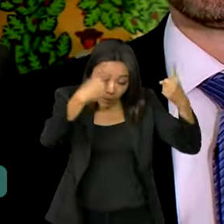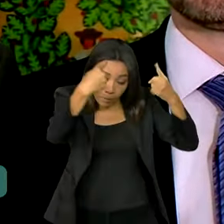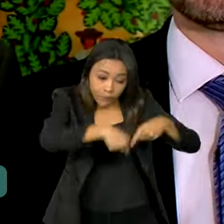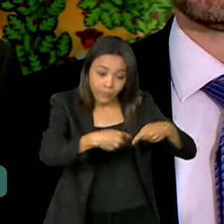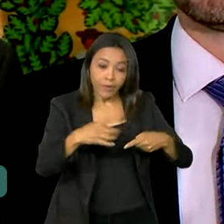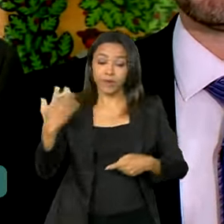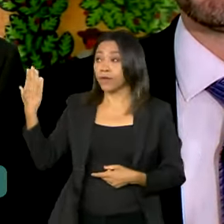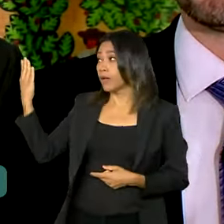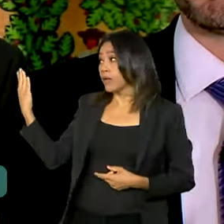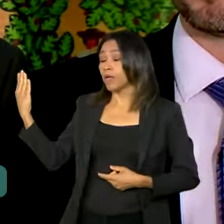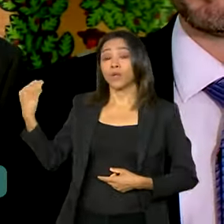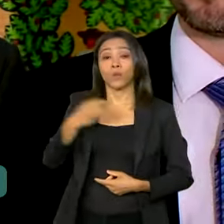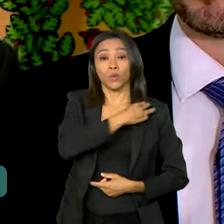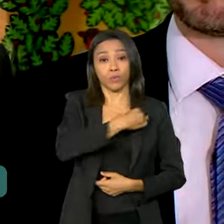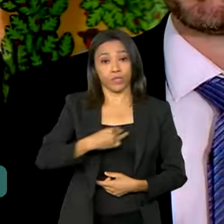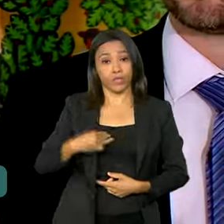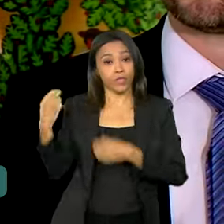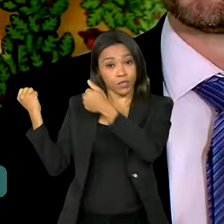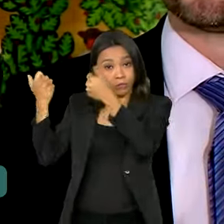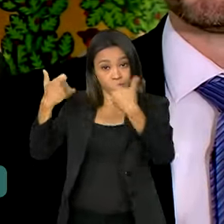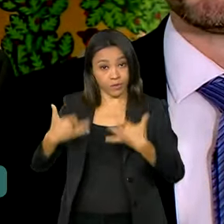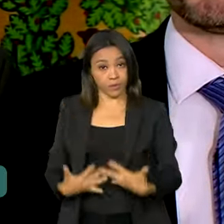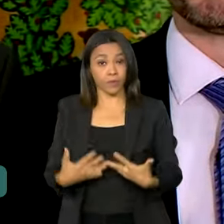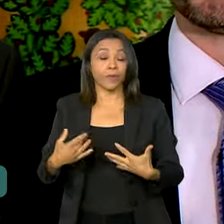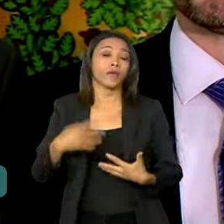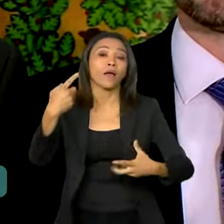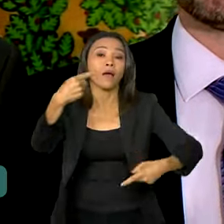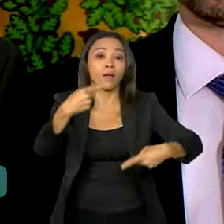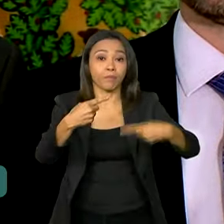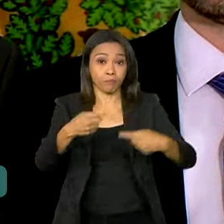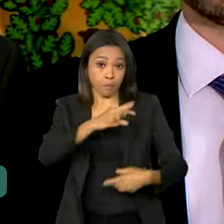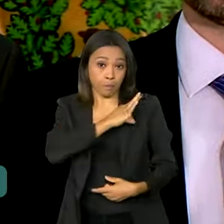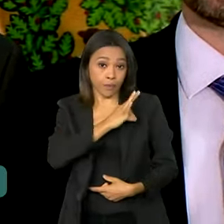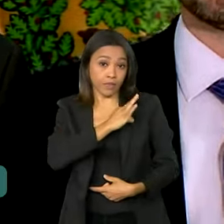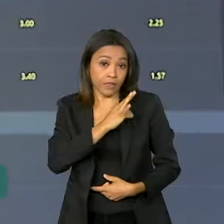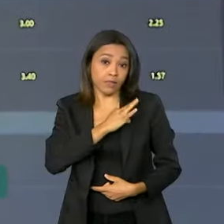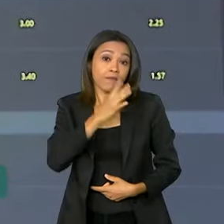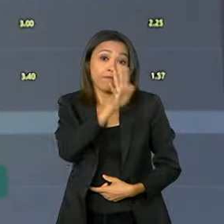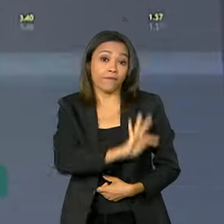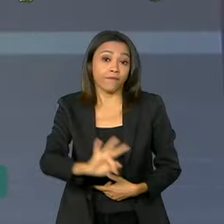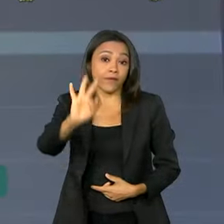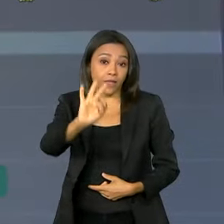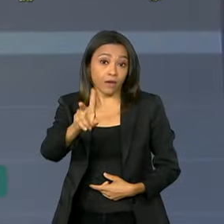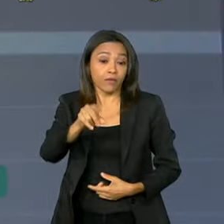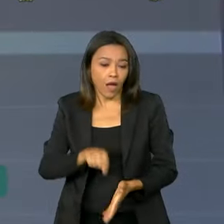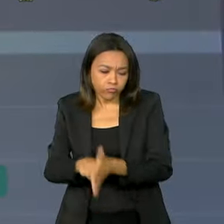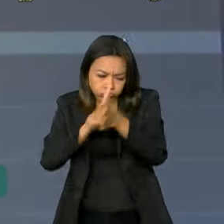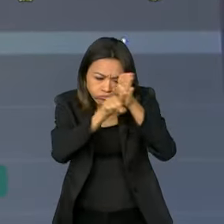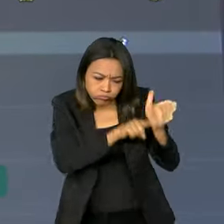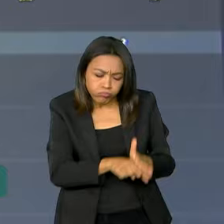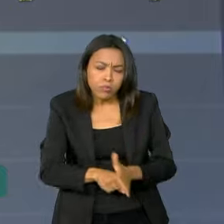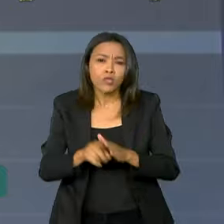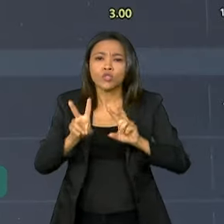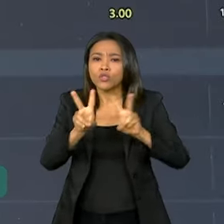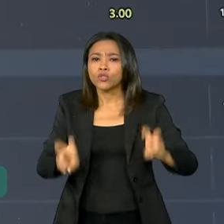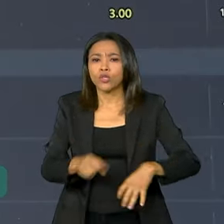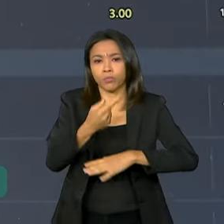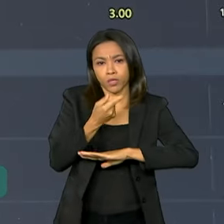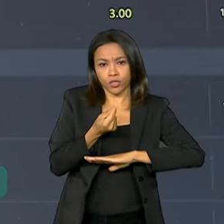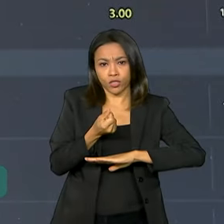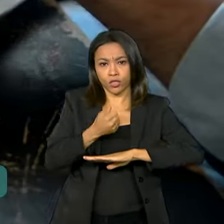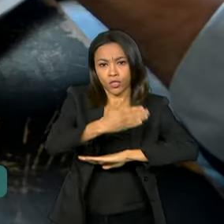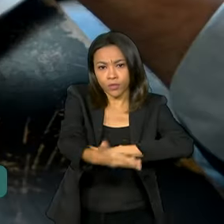Segurança Pública adiantou que a Polícia Federal continua investigando a lavagem de dinheiro das apostas